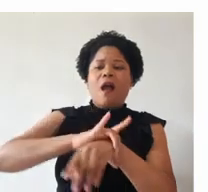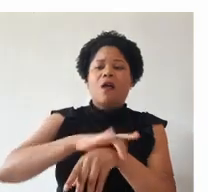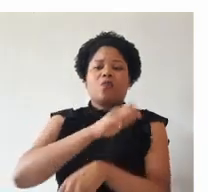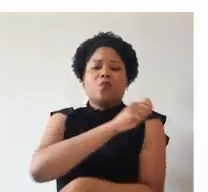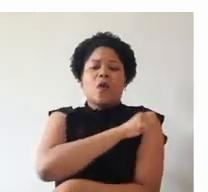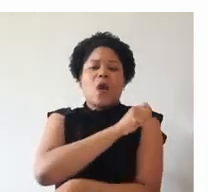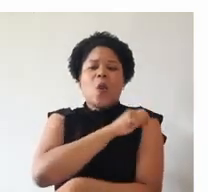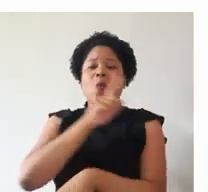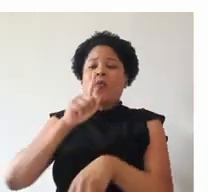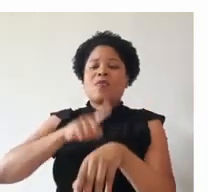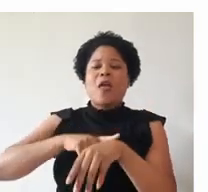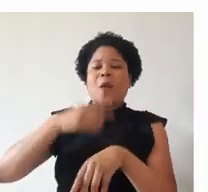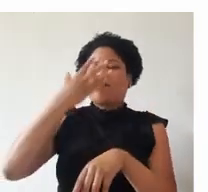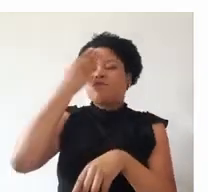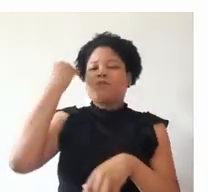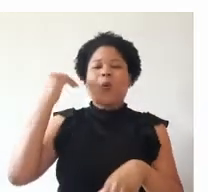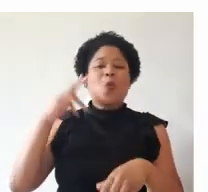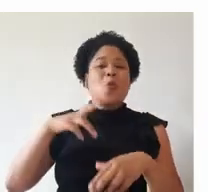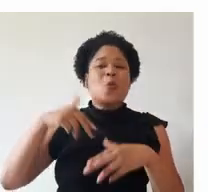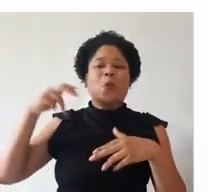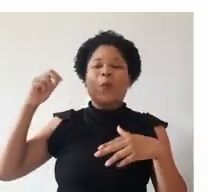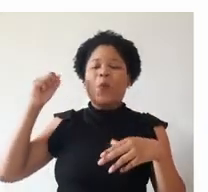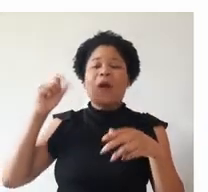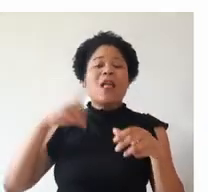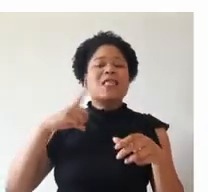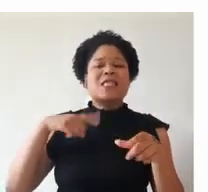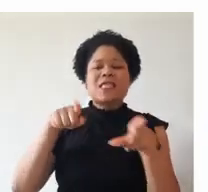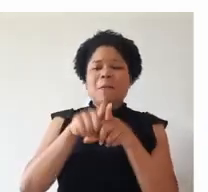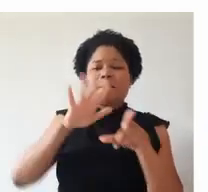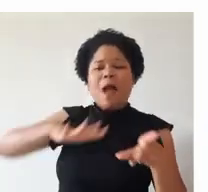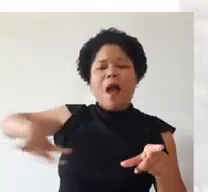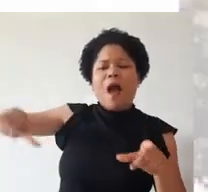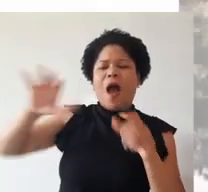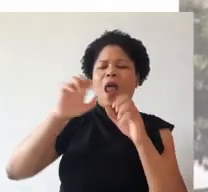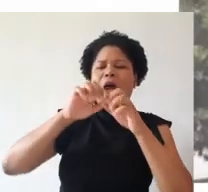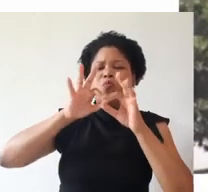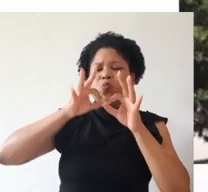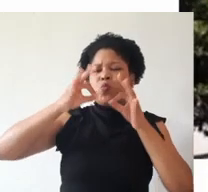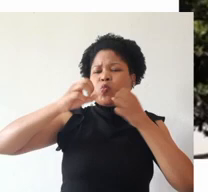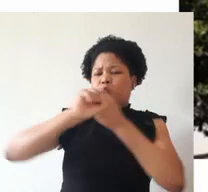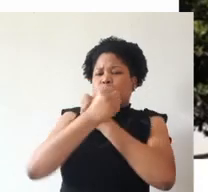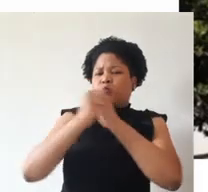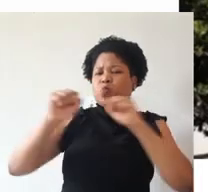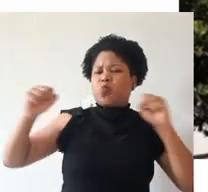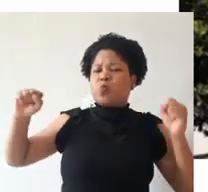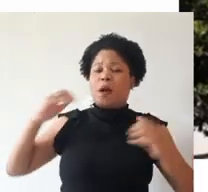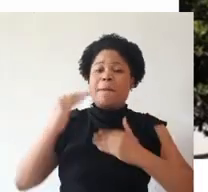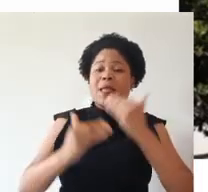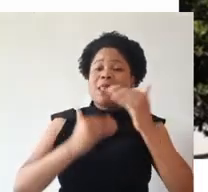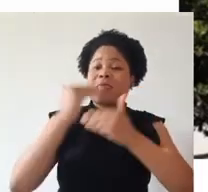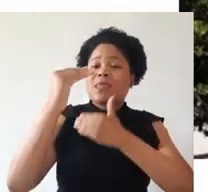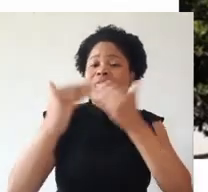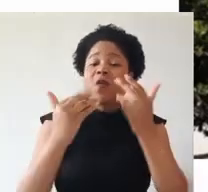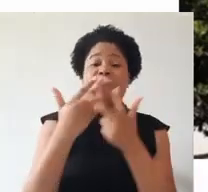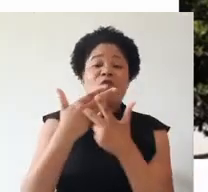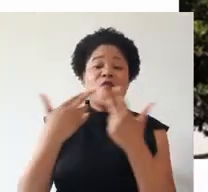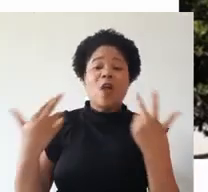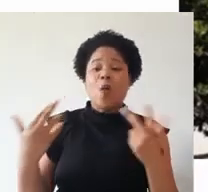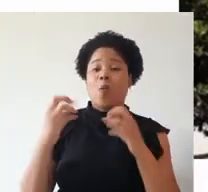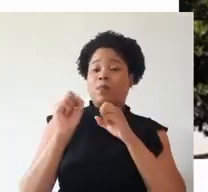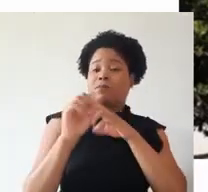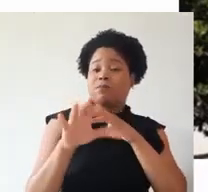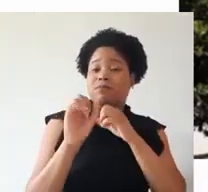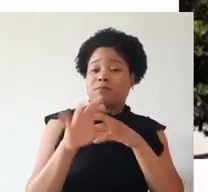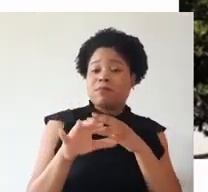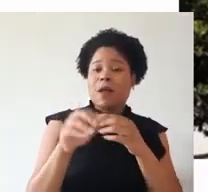alunos momentos inesquecíveis. Possui uma área extensa para o desenvolvimento de atividades de